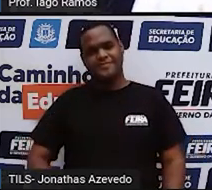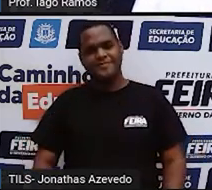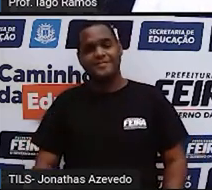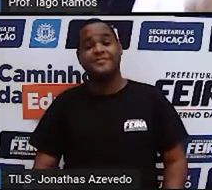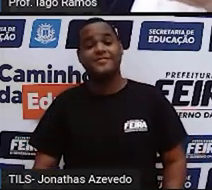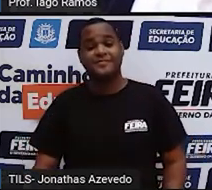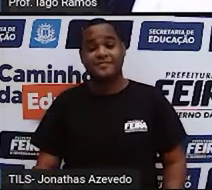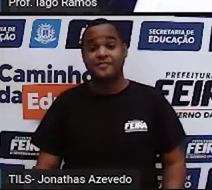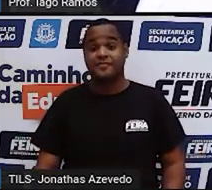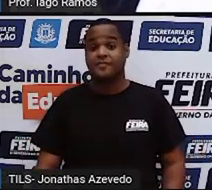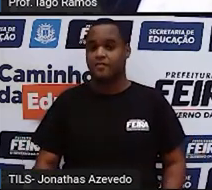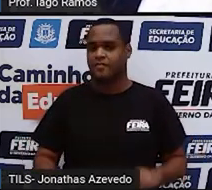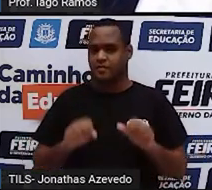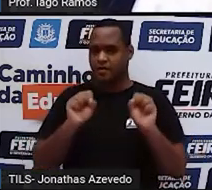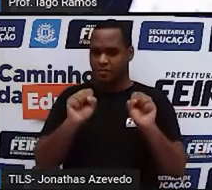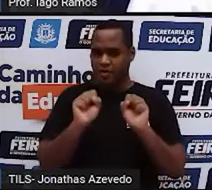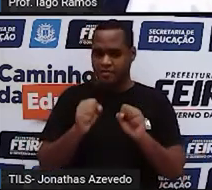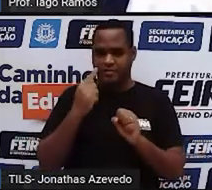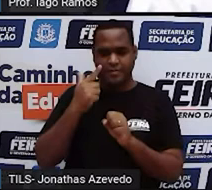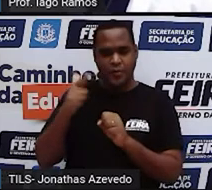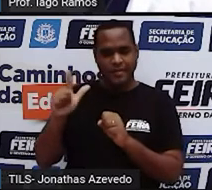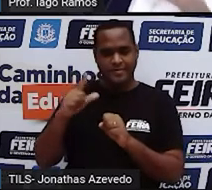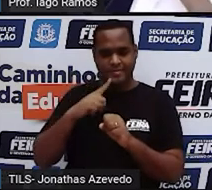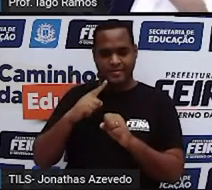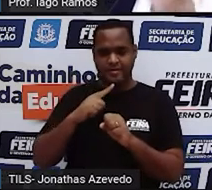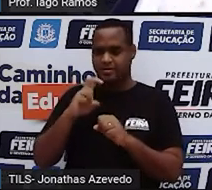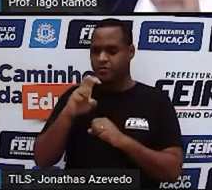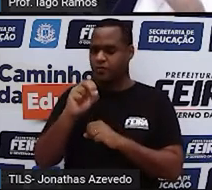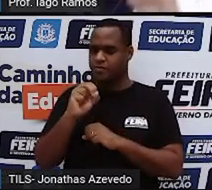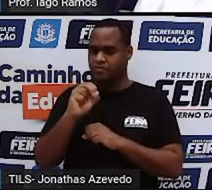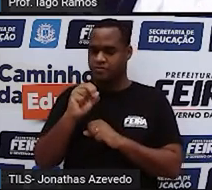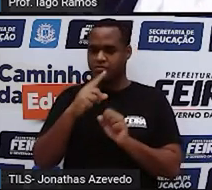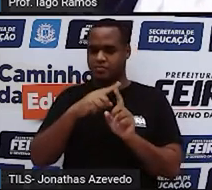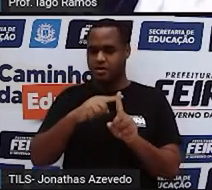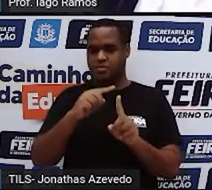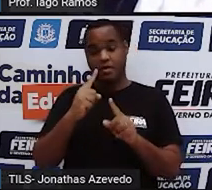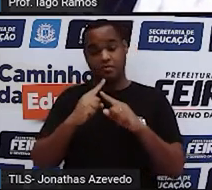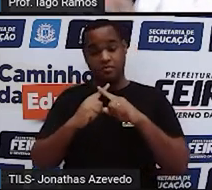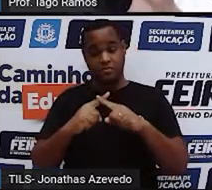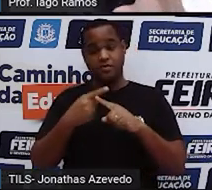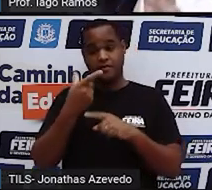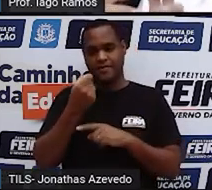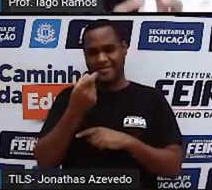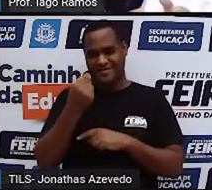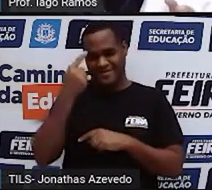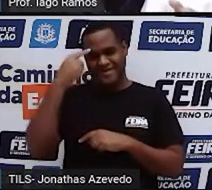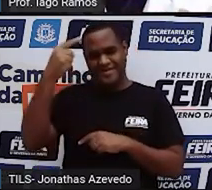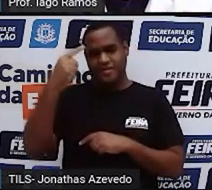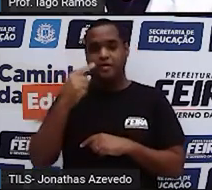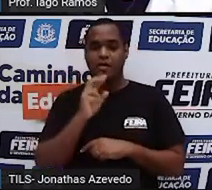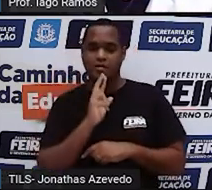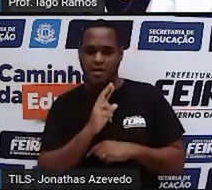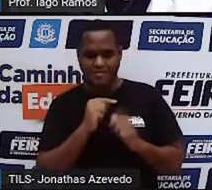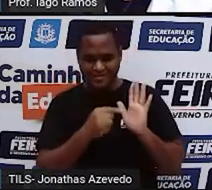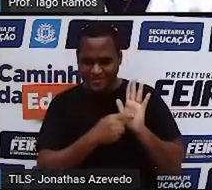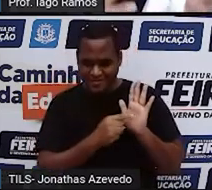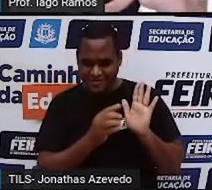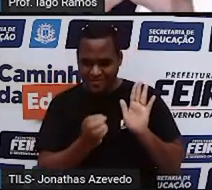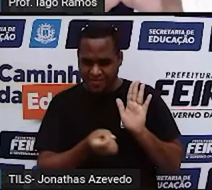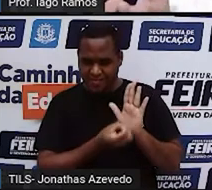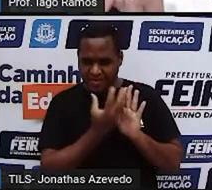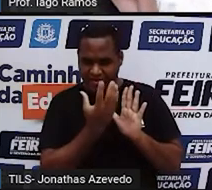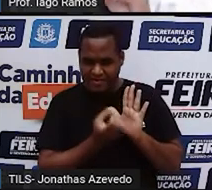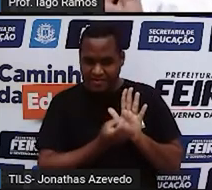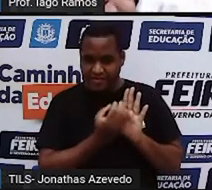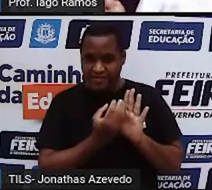Bom, o último resultado da soma com 50, você vai multiplicar por 20. Esse último resultado que apareceu na sua calculadora,